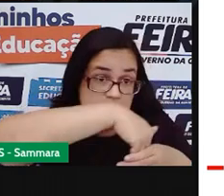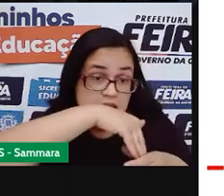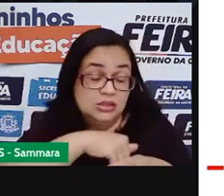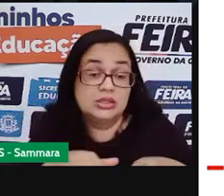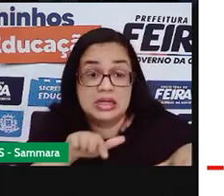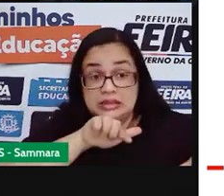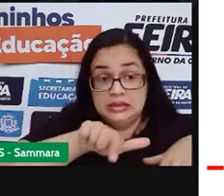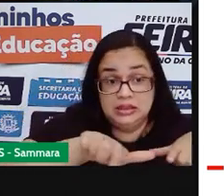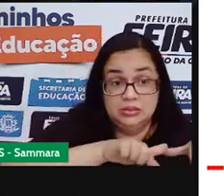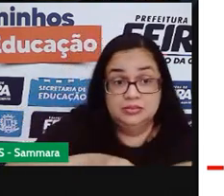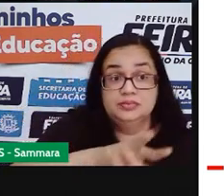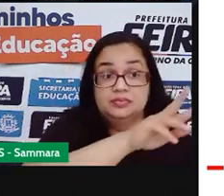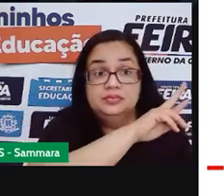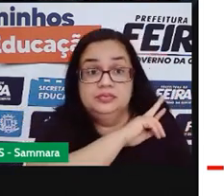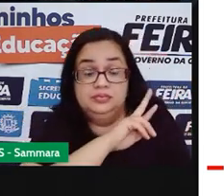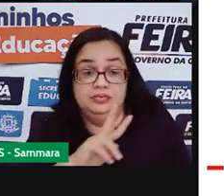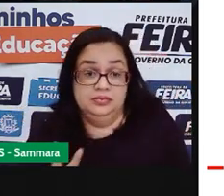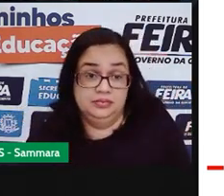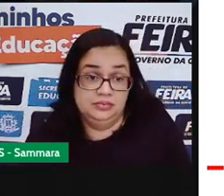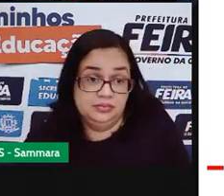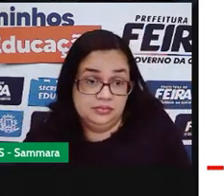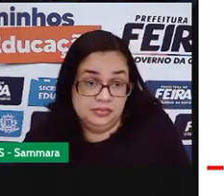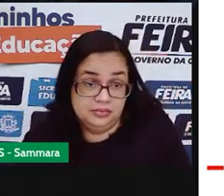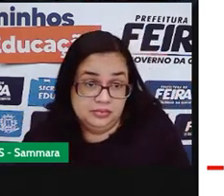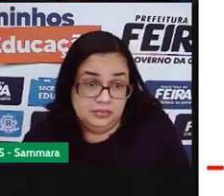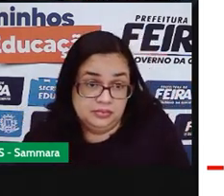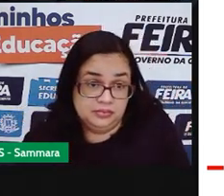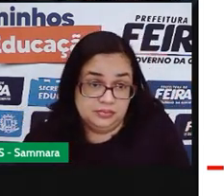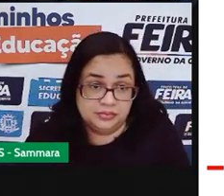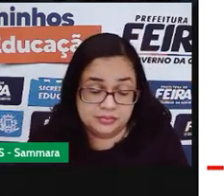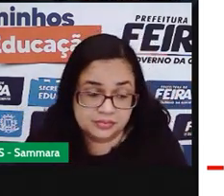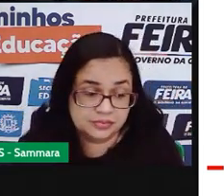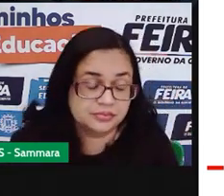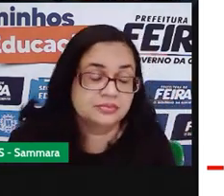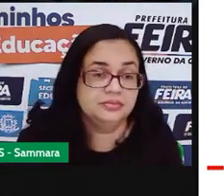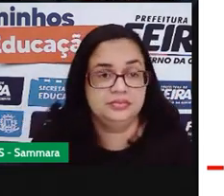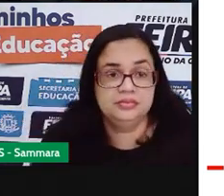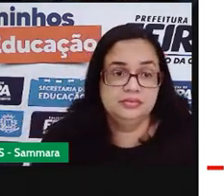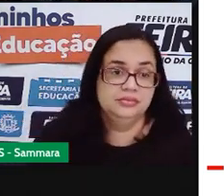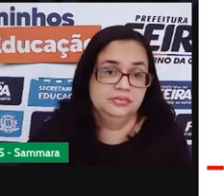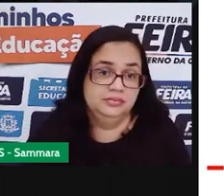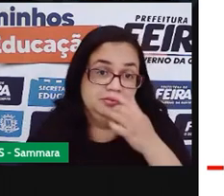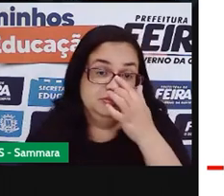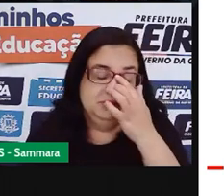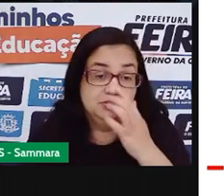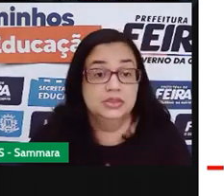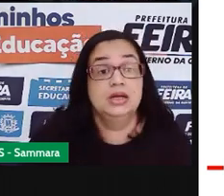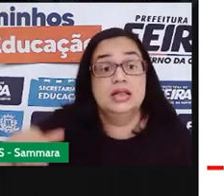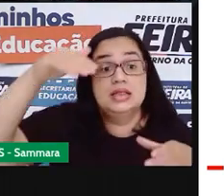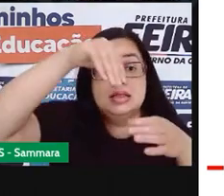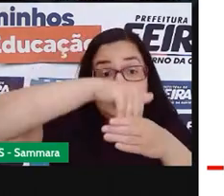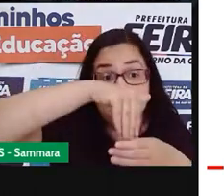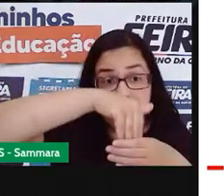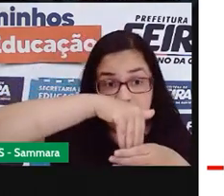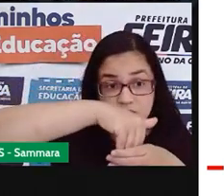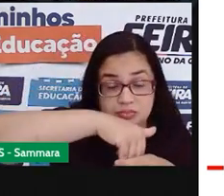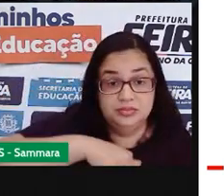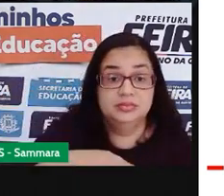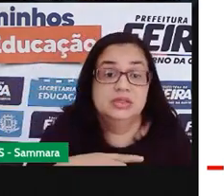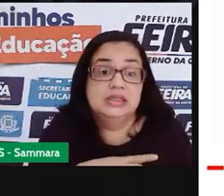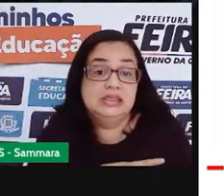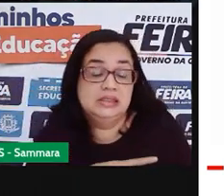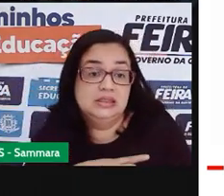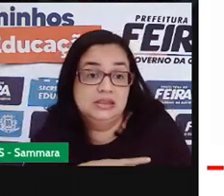funcionários para os funcionários da própria Câmara de Vereadores. Entre essas funções e